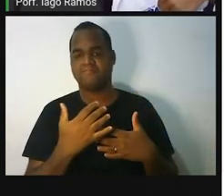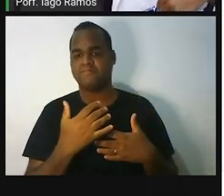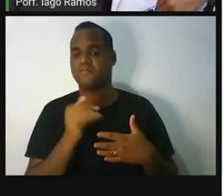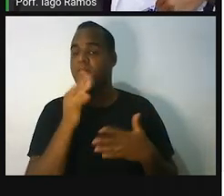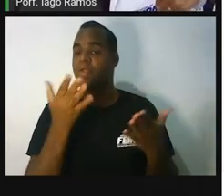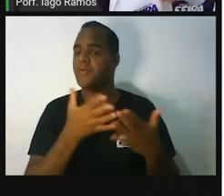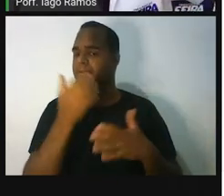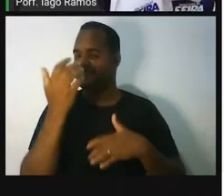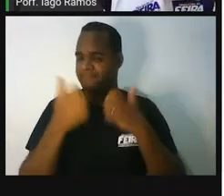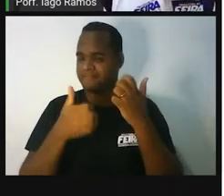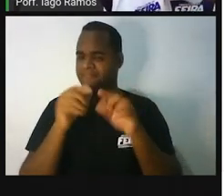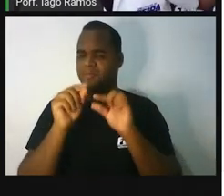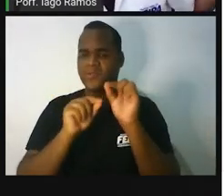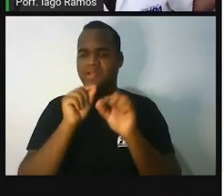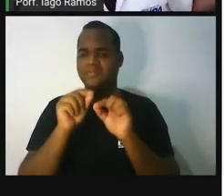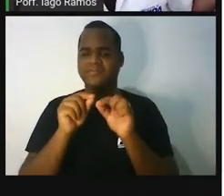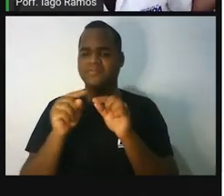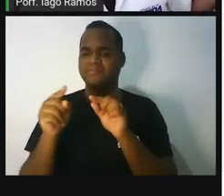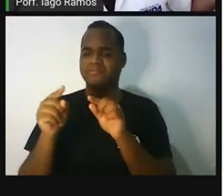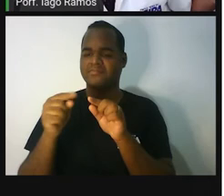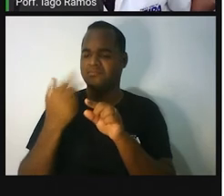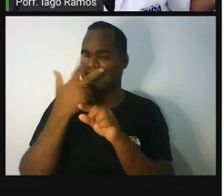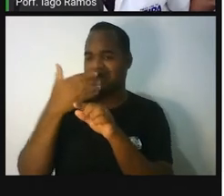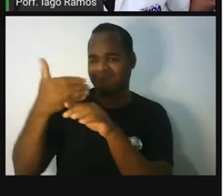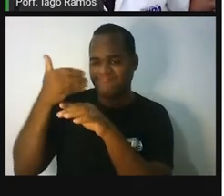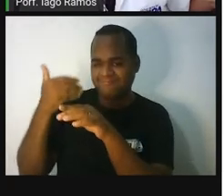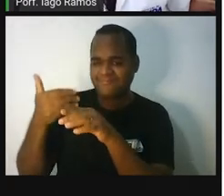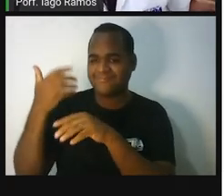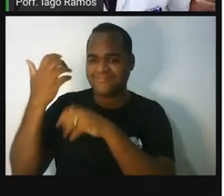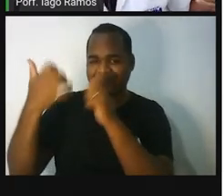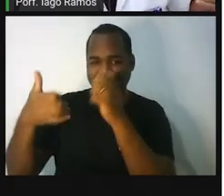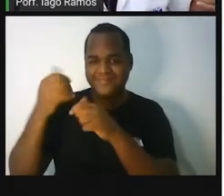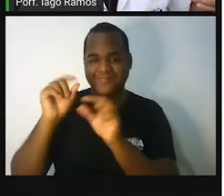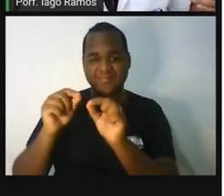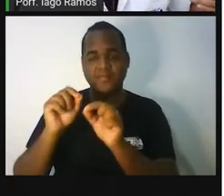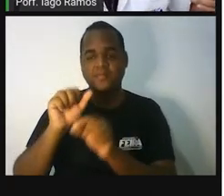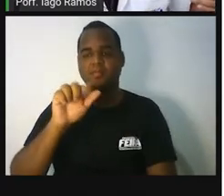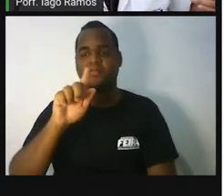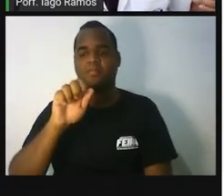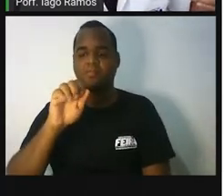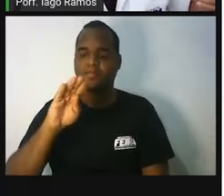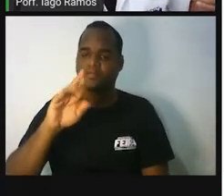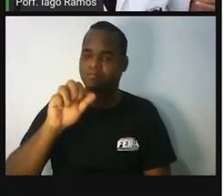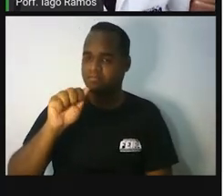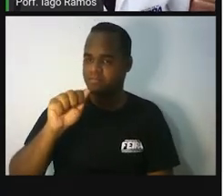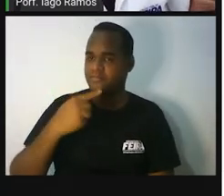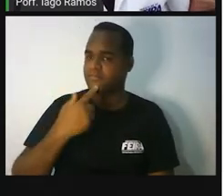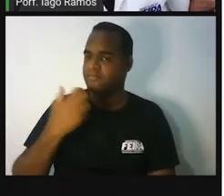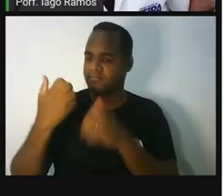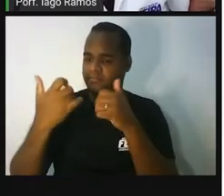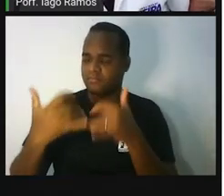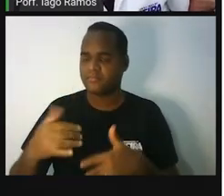o que está por trás disso aqui. Lembra que a gente falou da álgebra? Ó.